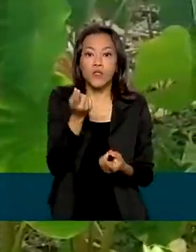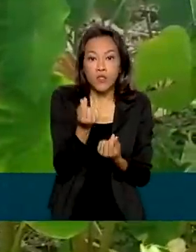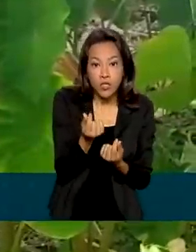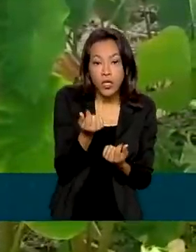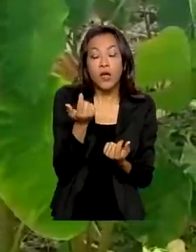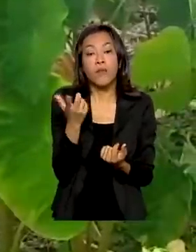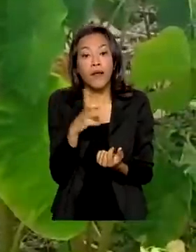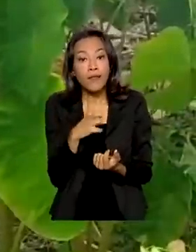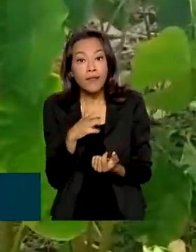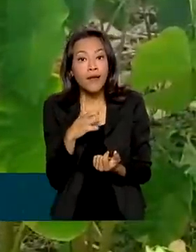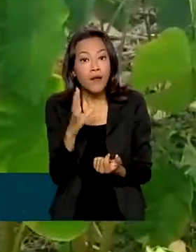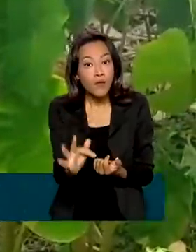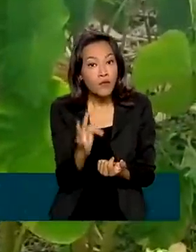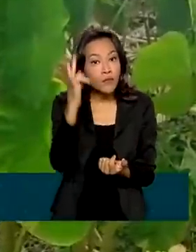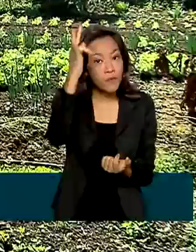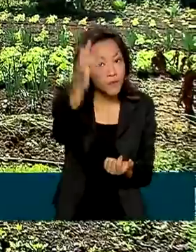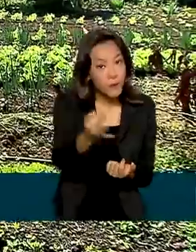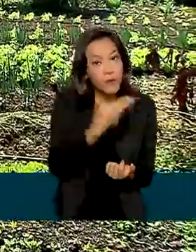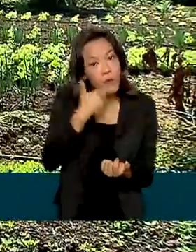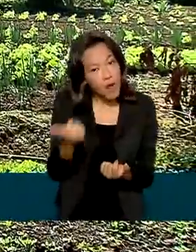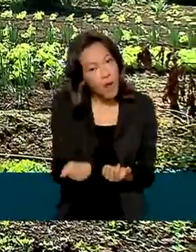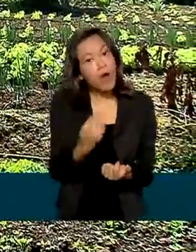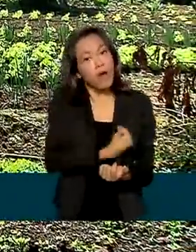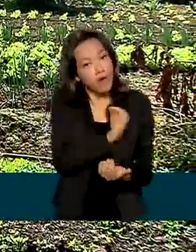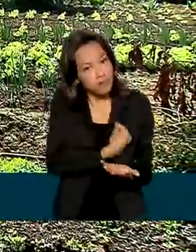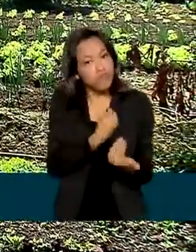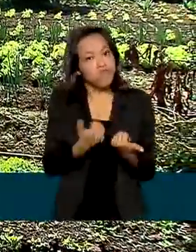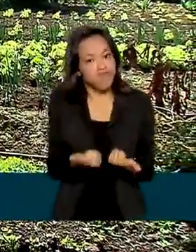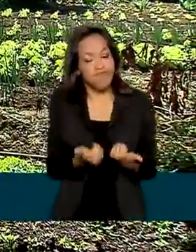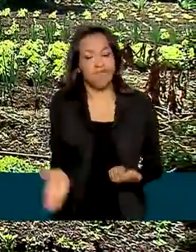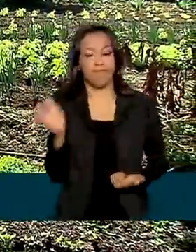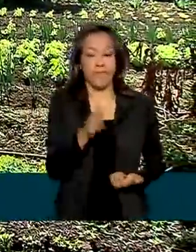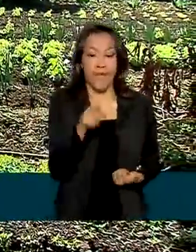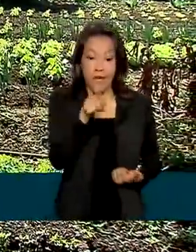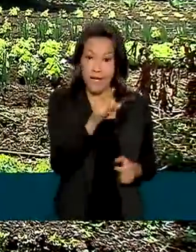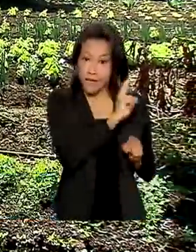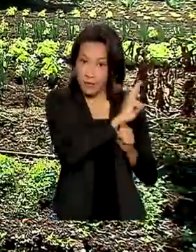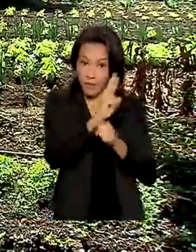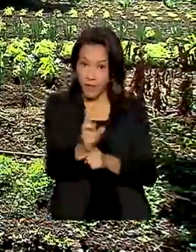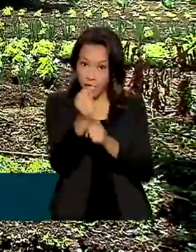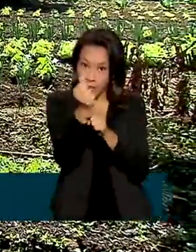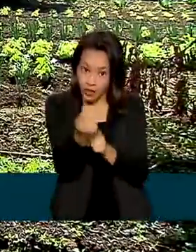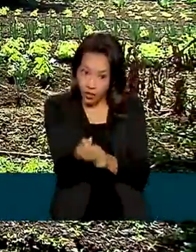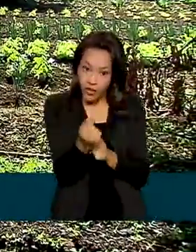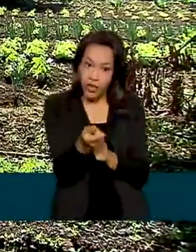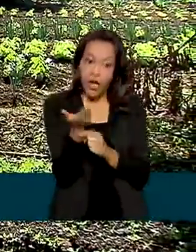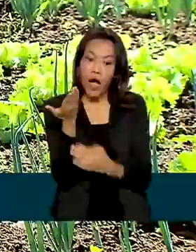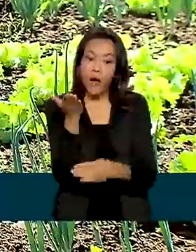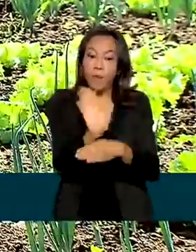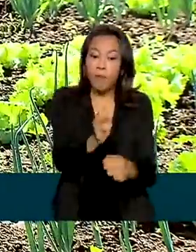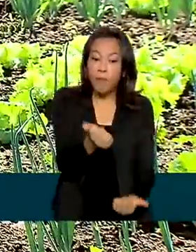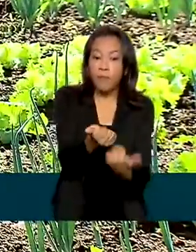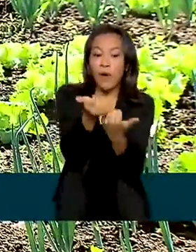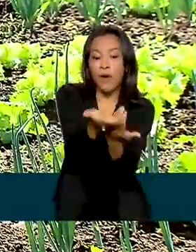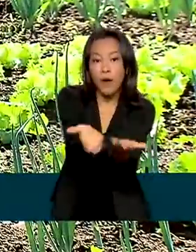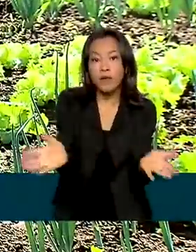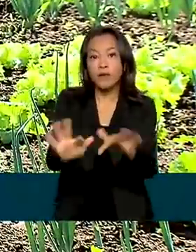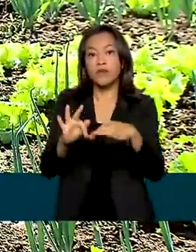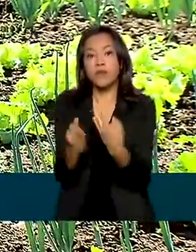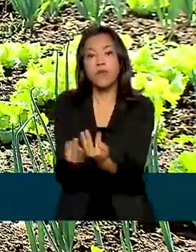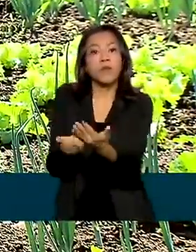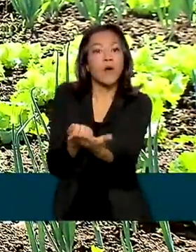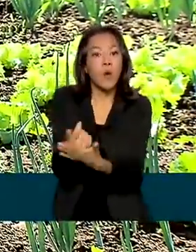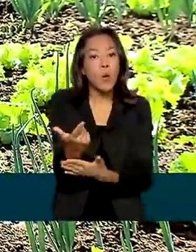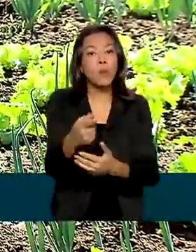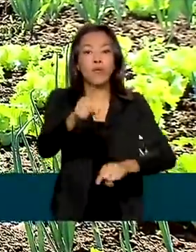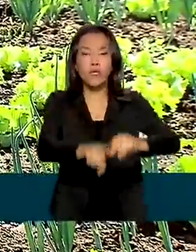ter futuramente uma vida melhor. O crédito-instalação auxilia o assentado da reforma agrária na compra de